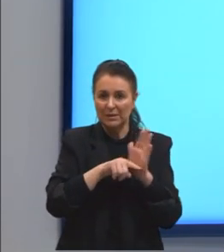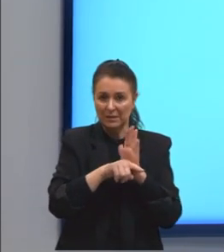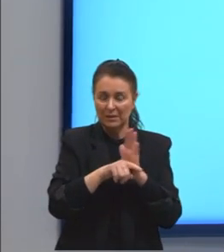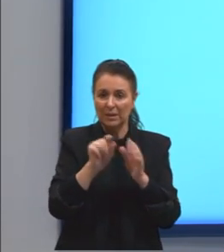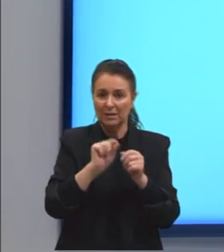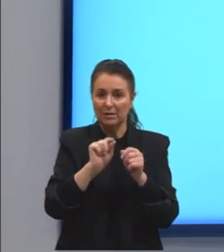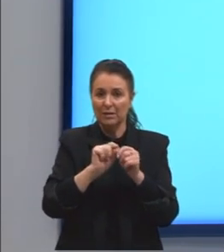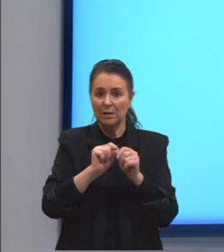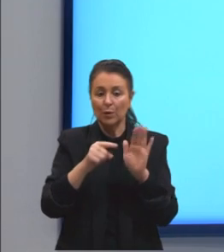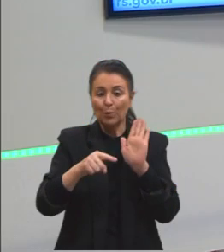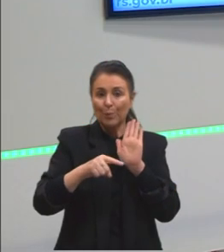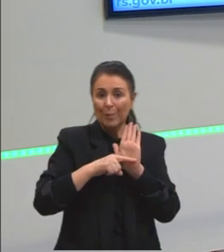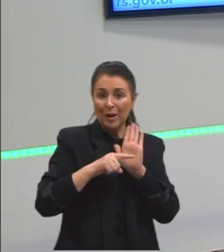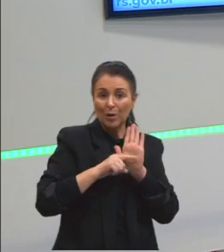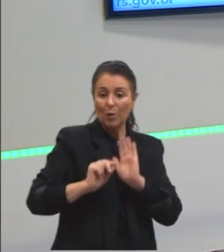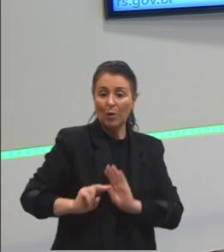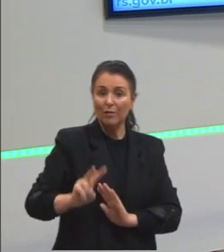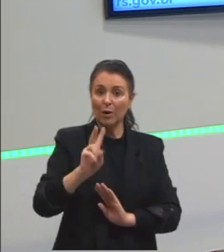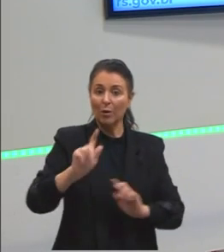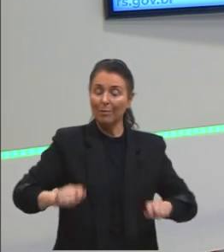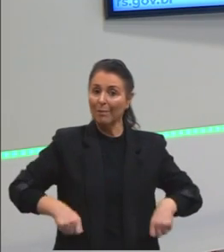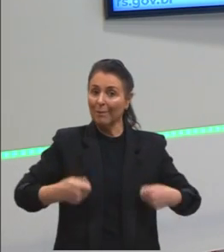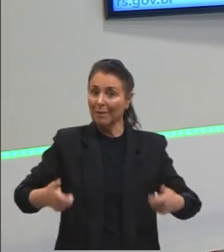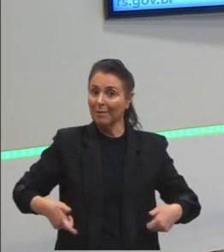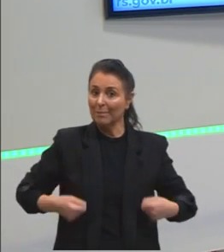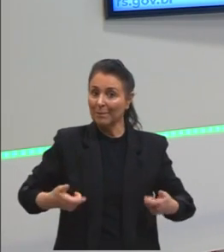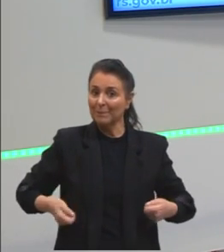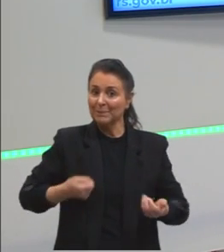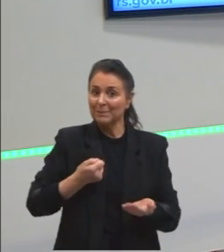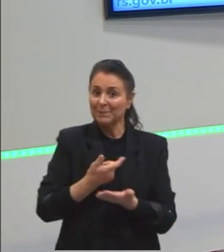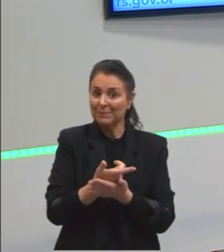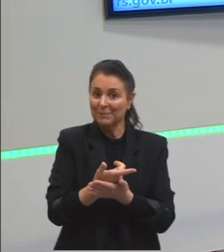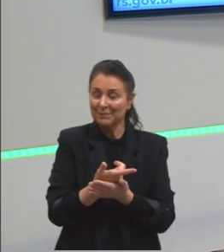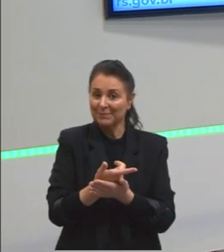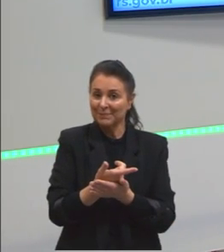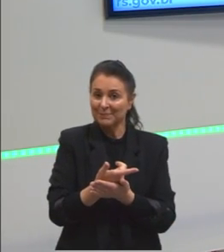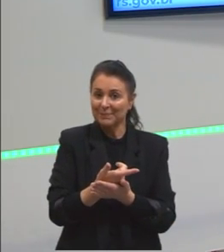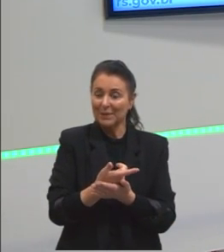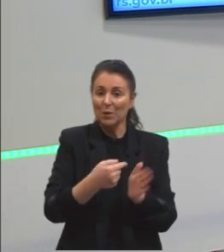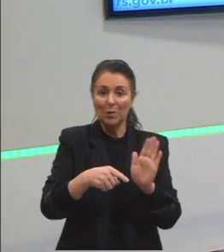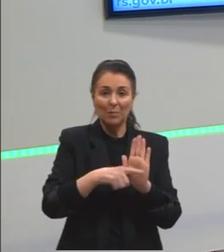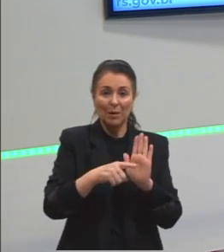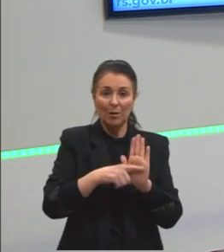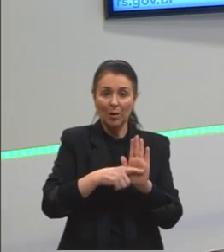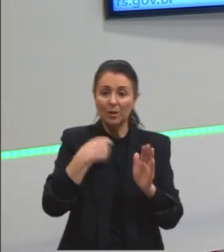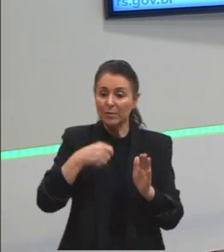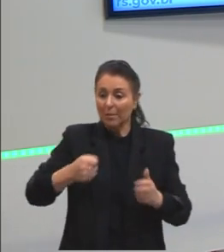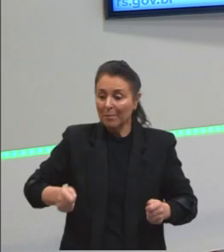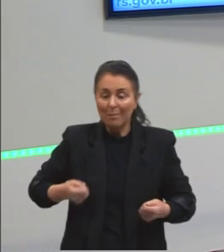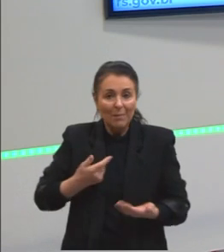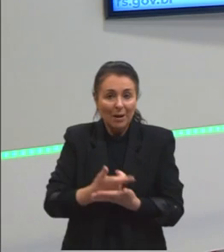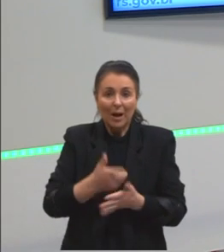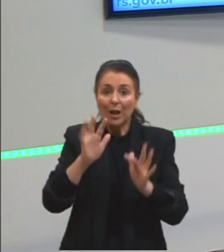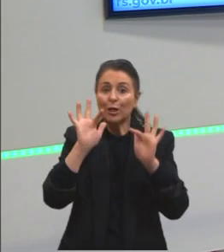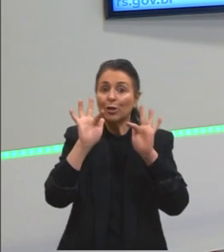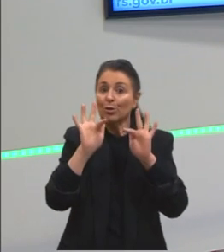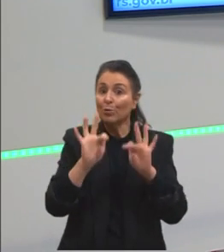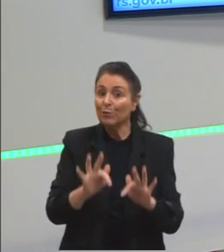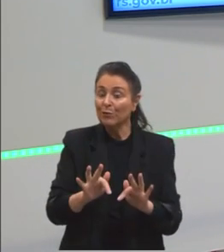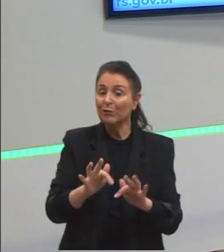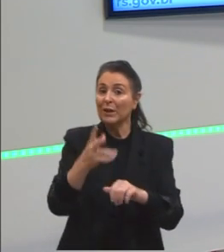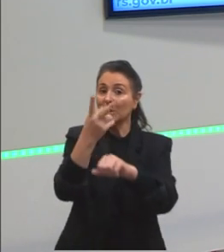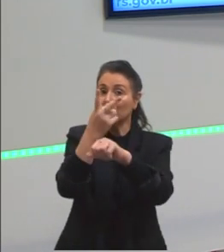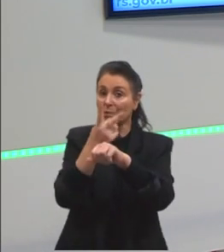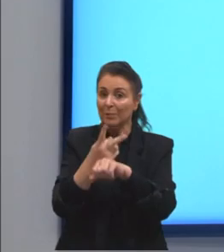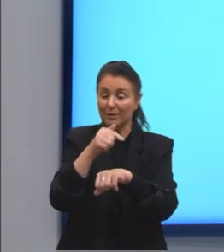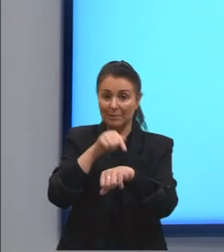o menor valor a ser desembolsado. O menor valor que ele vai ter que pagar no final do empréstimo. Então, o